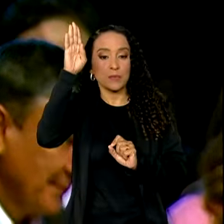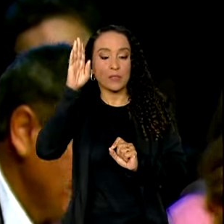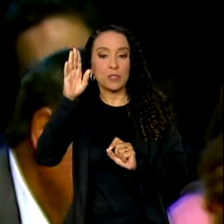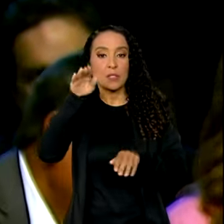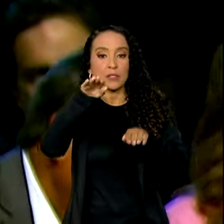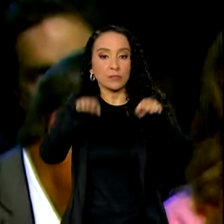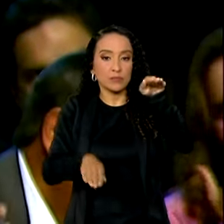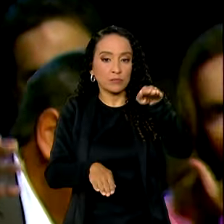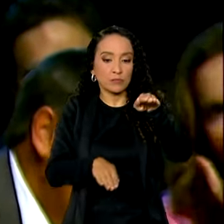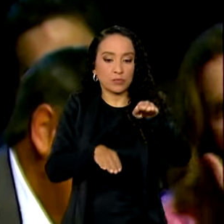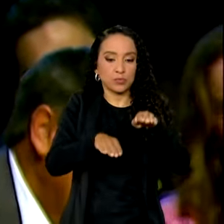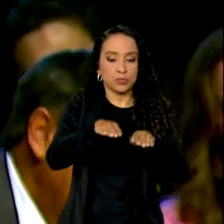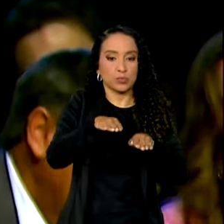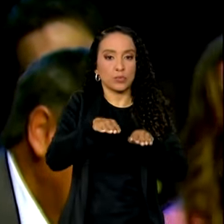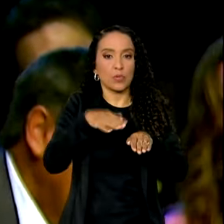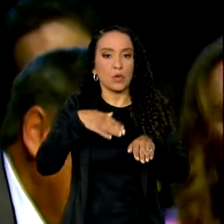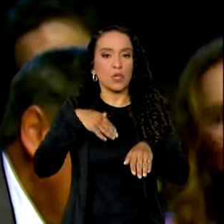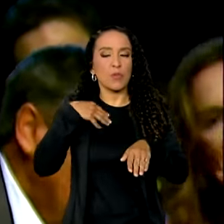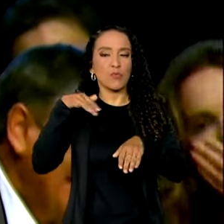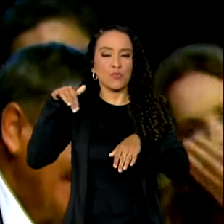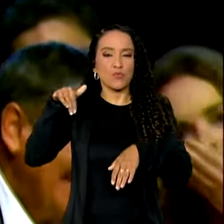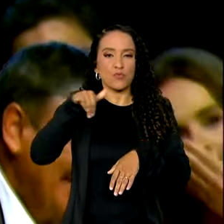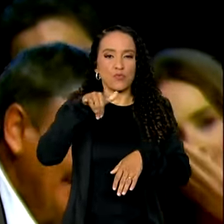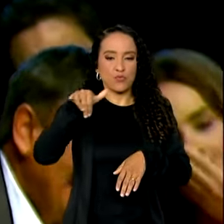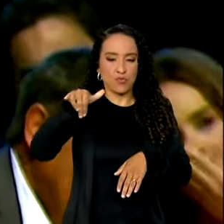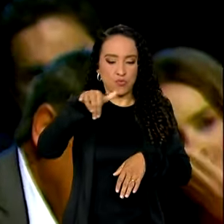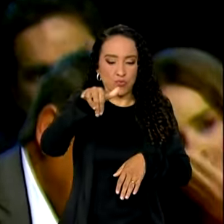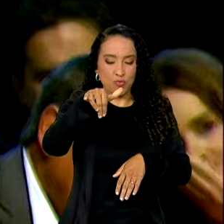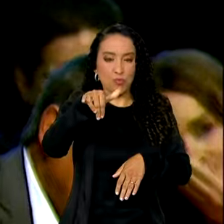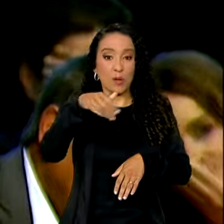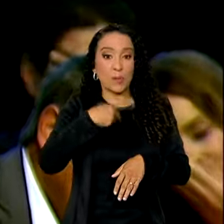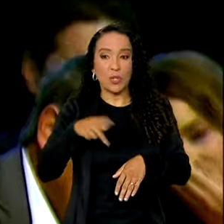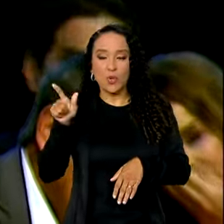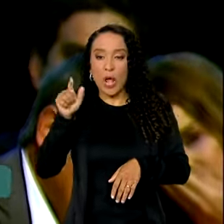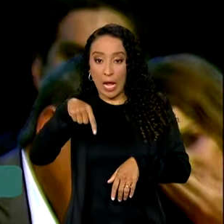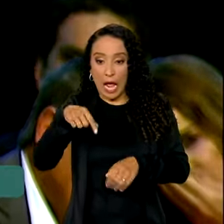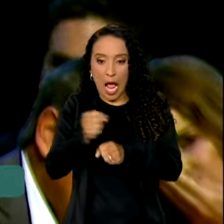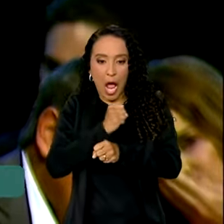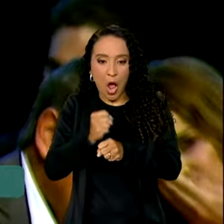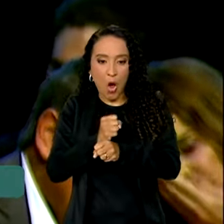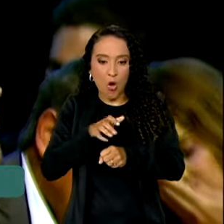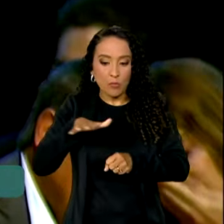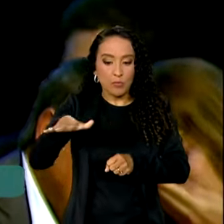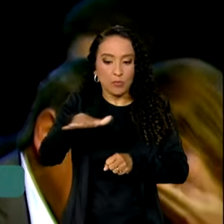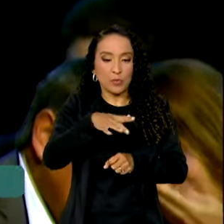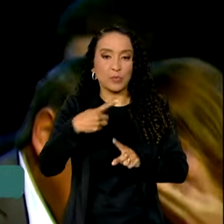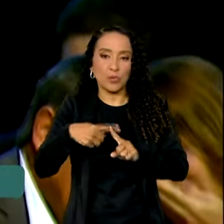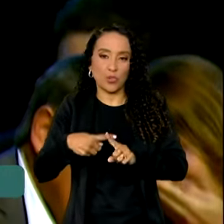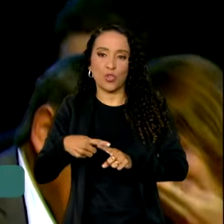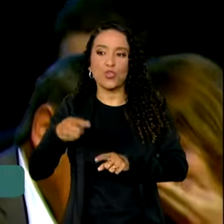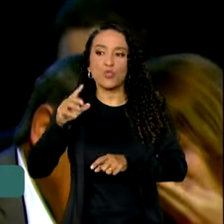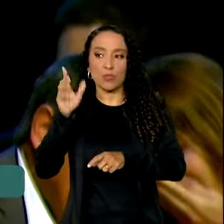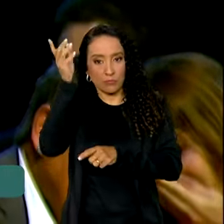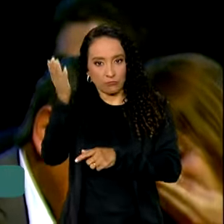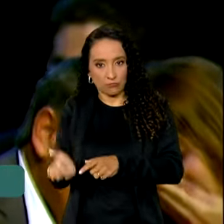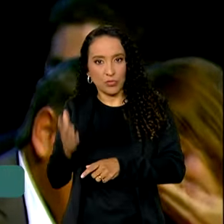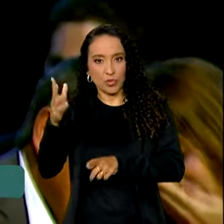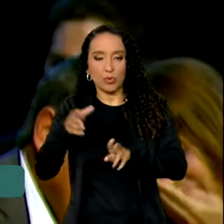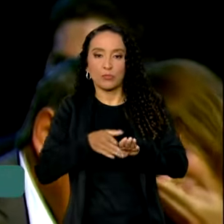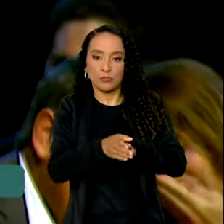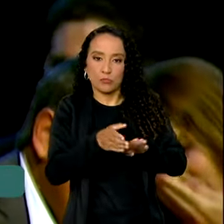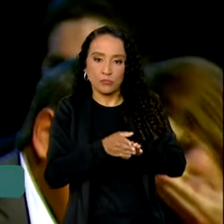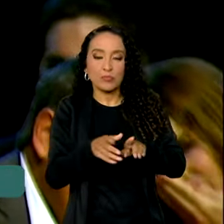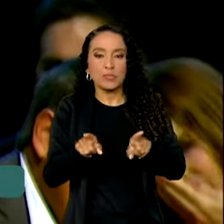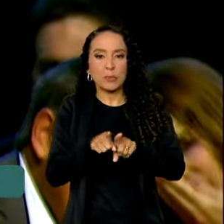desigualdade. Eu, quando sobrevoei, presidente Lula, esta obra, por sua recomendação, junto com o governador João